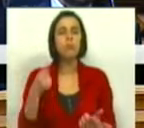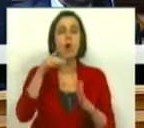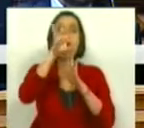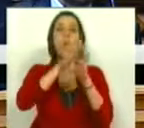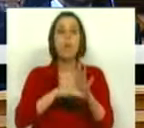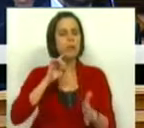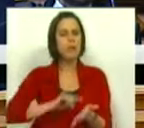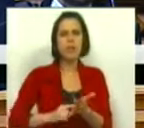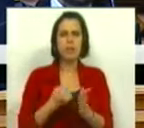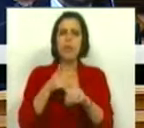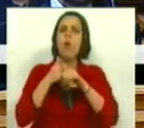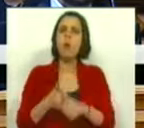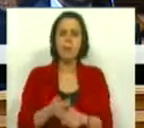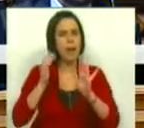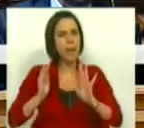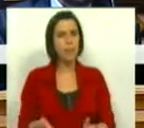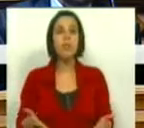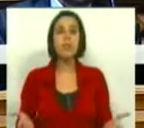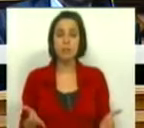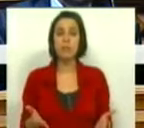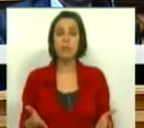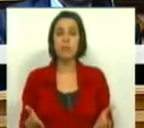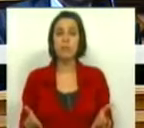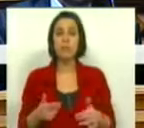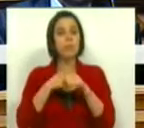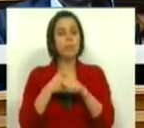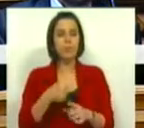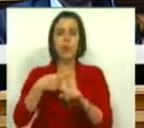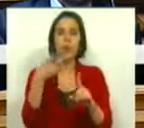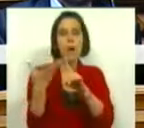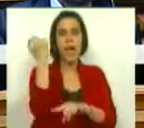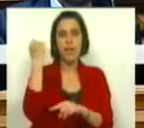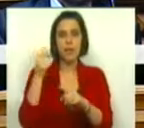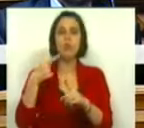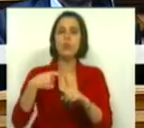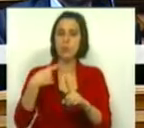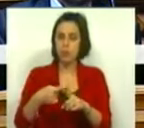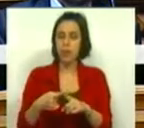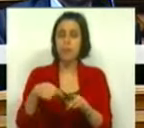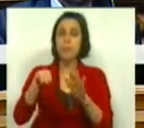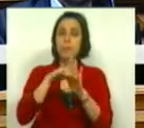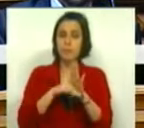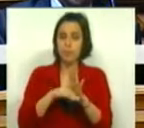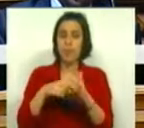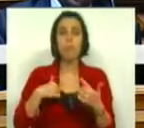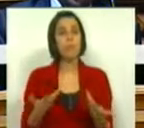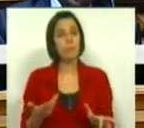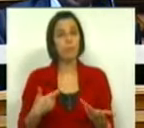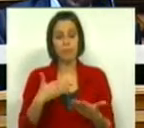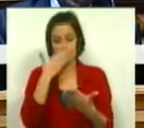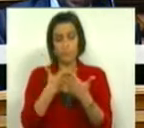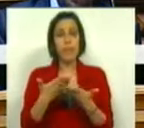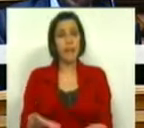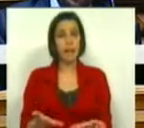uma condição que é imprescindível cumprir, que é a de cumprir com êxito, com sucesso, o programa que temos